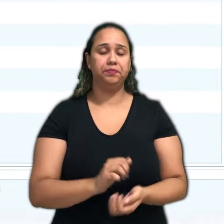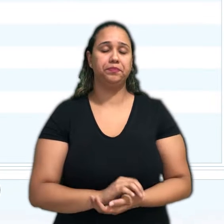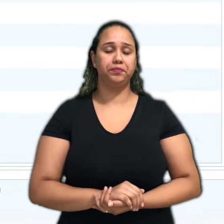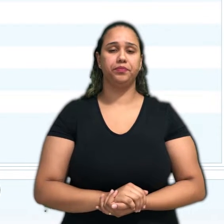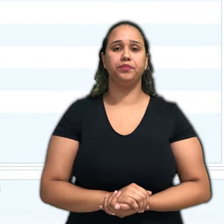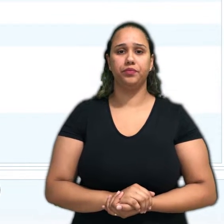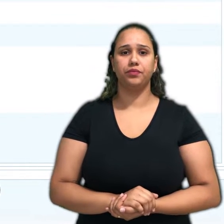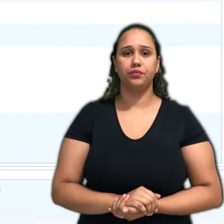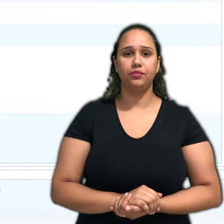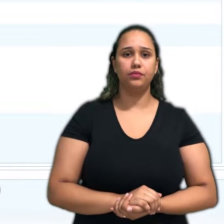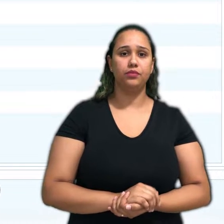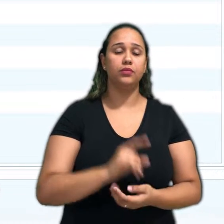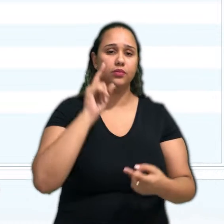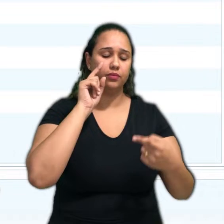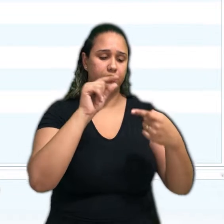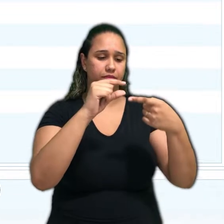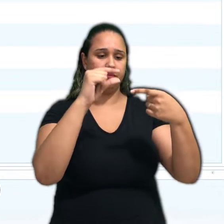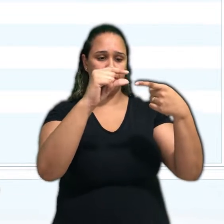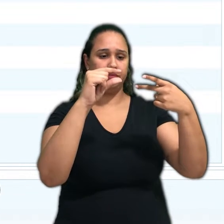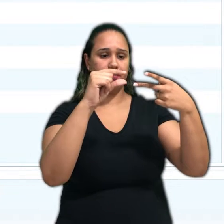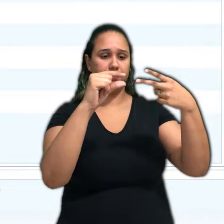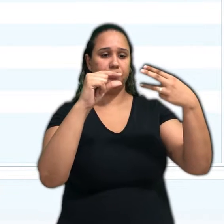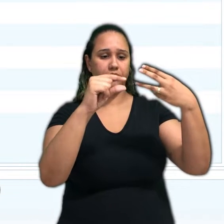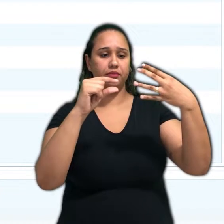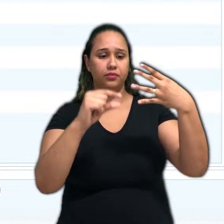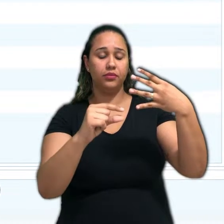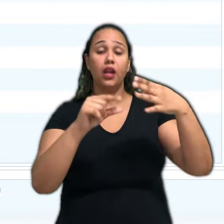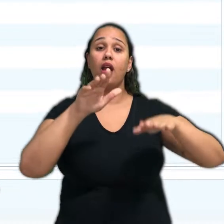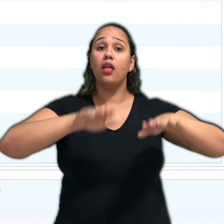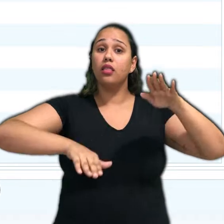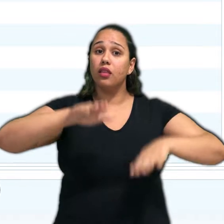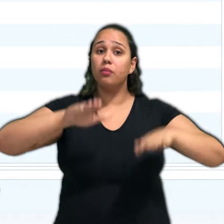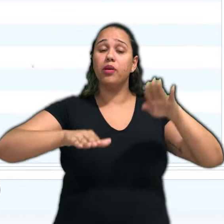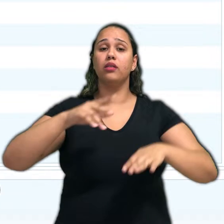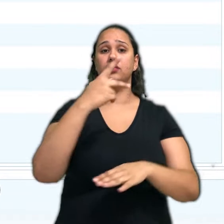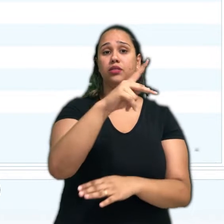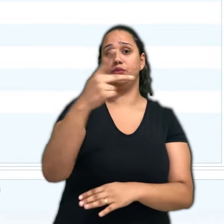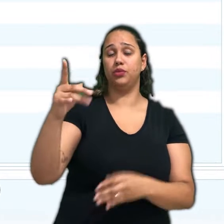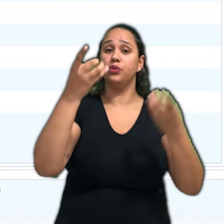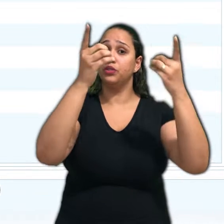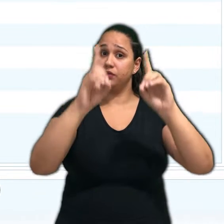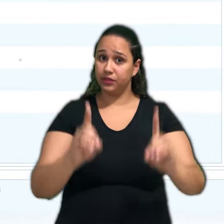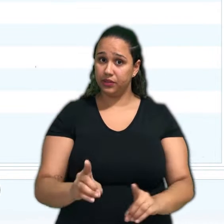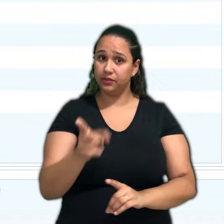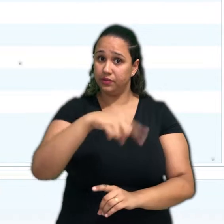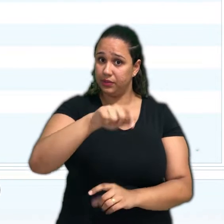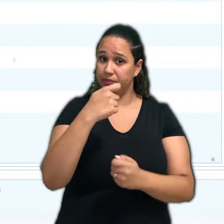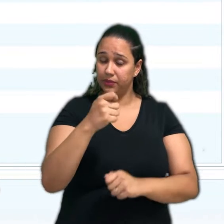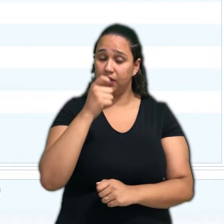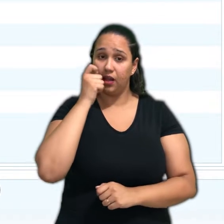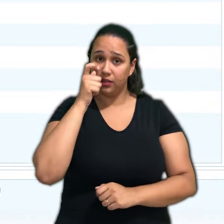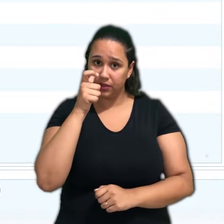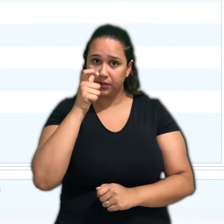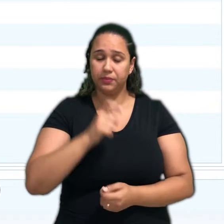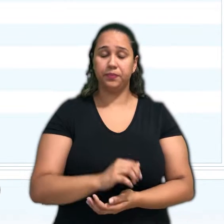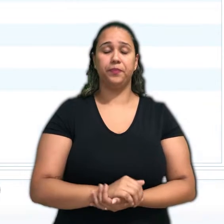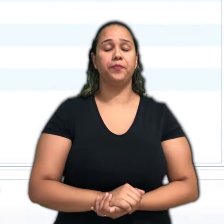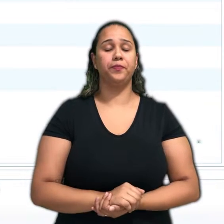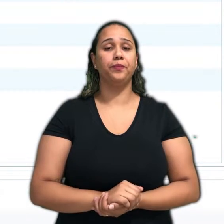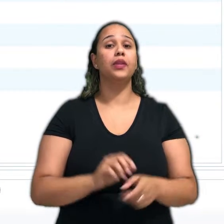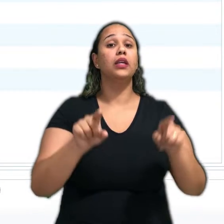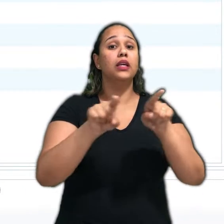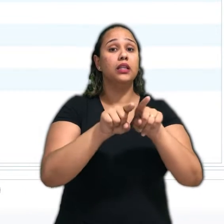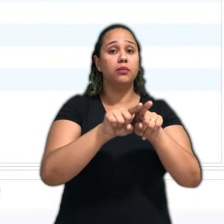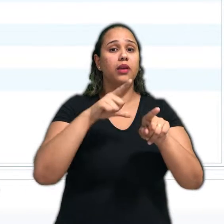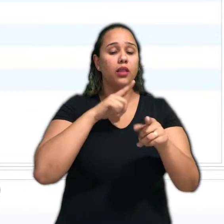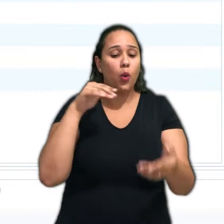Essas caixinhas variam de acordo com a deficiência ou necessidade assinalada, então fique atento. Além disso, tem um